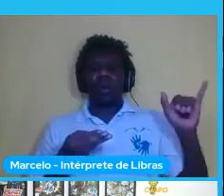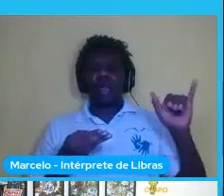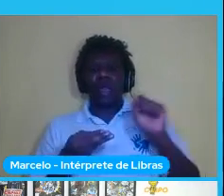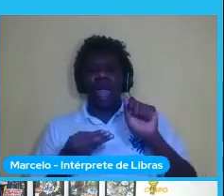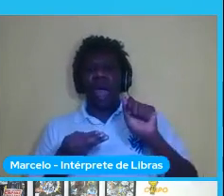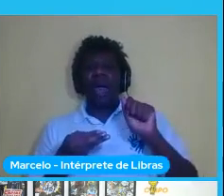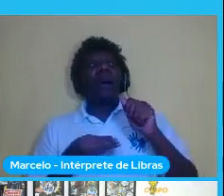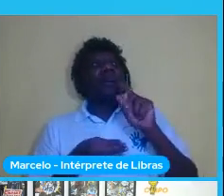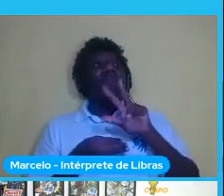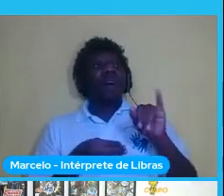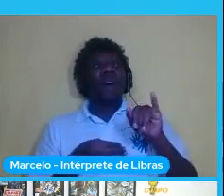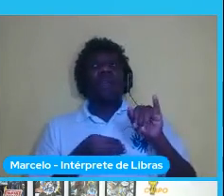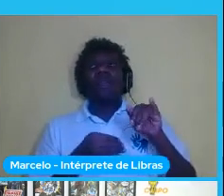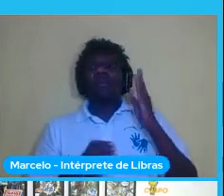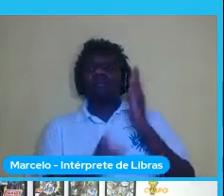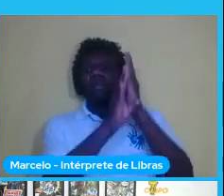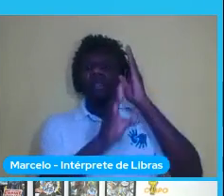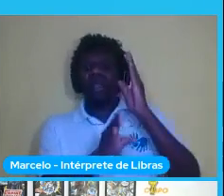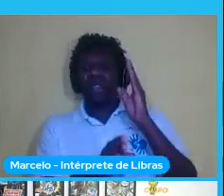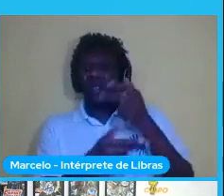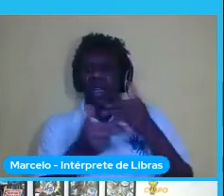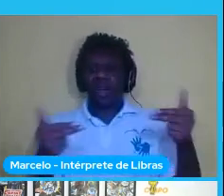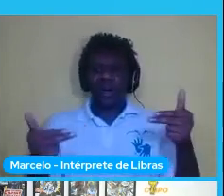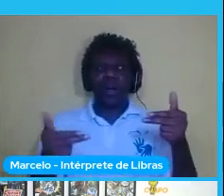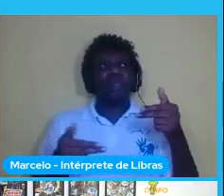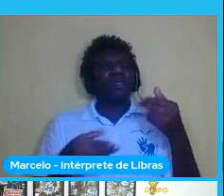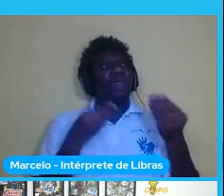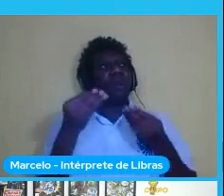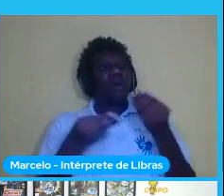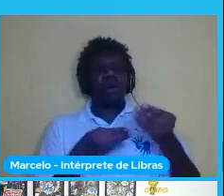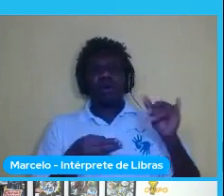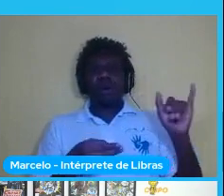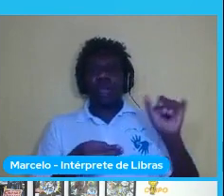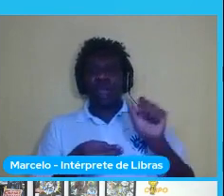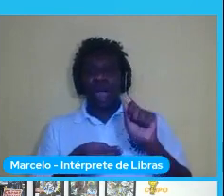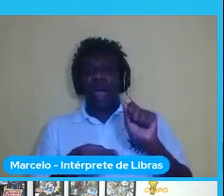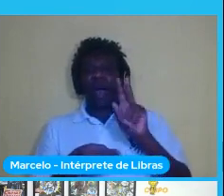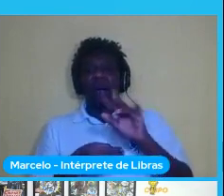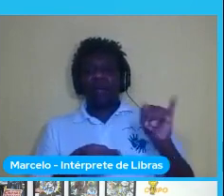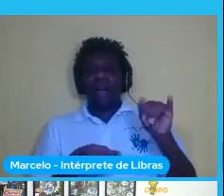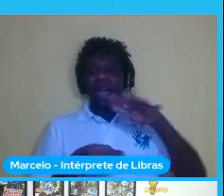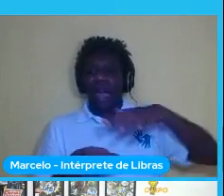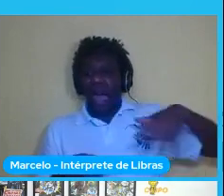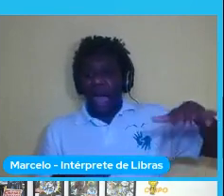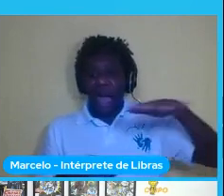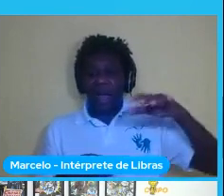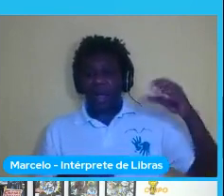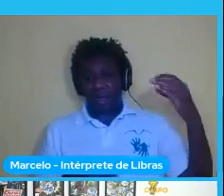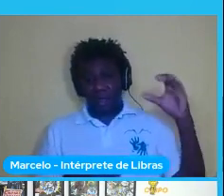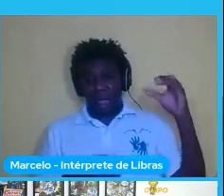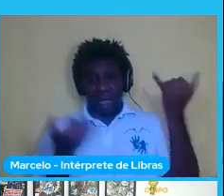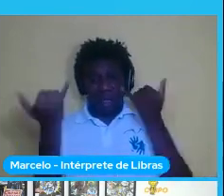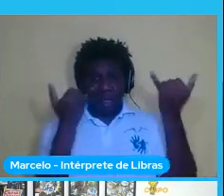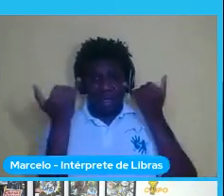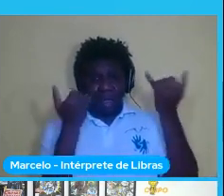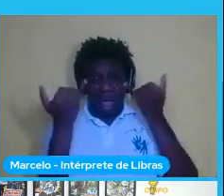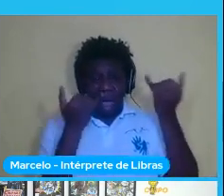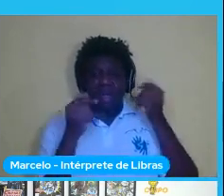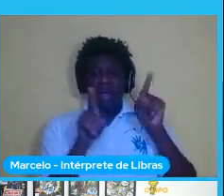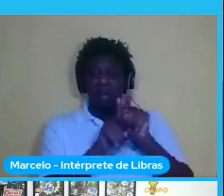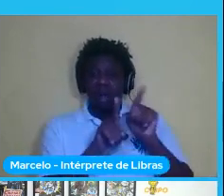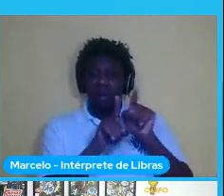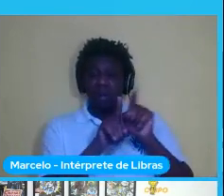de coisa e o quanto é importante que tipo a inteligência artificial e essa área de ciência de dados de aprendizado de máquina elas sejam construídas